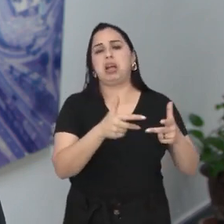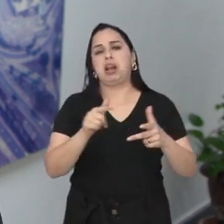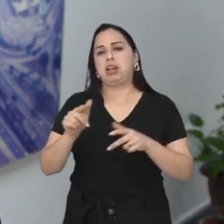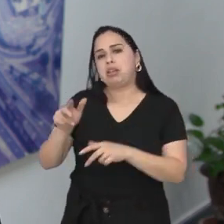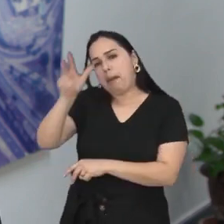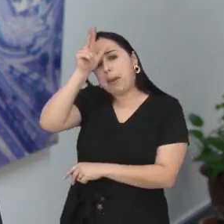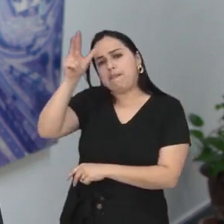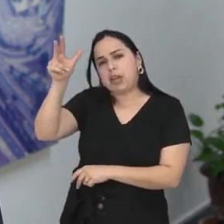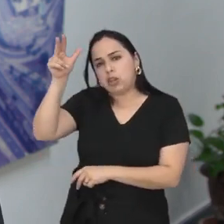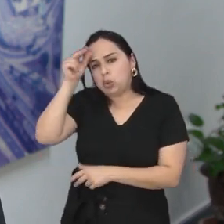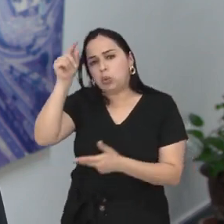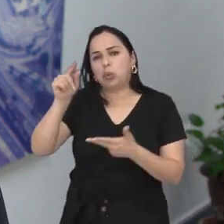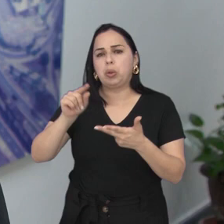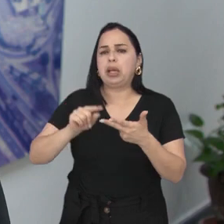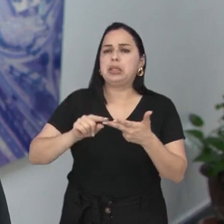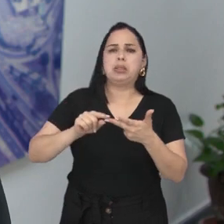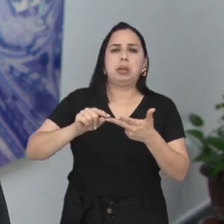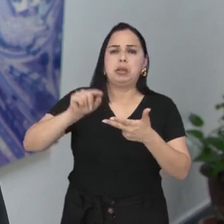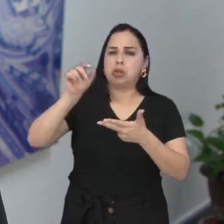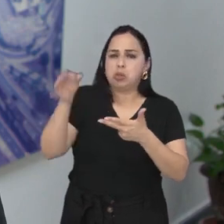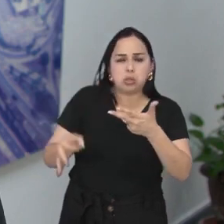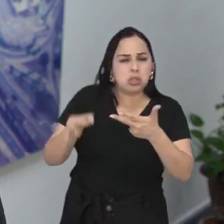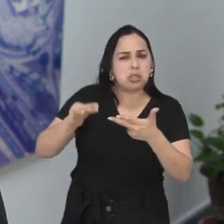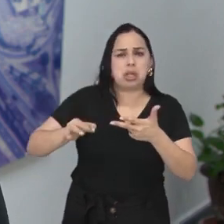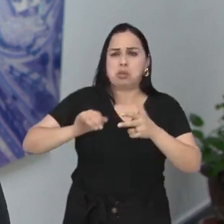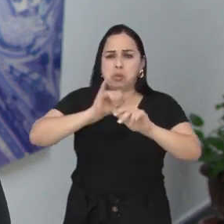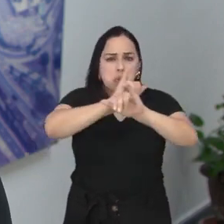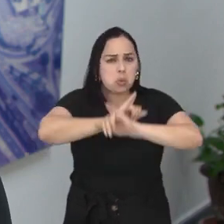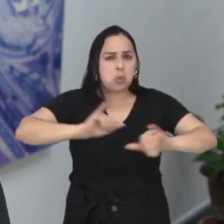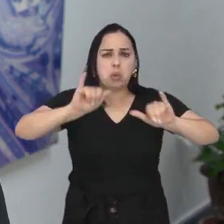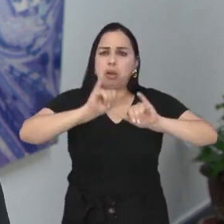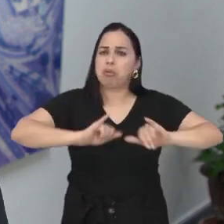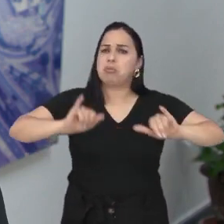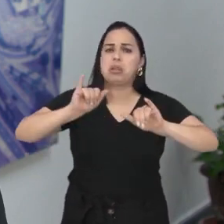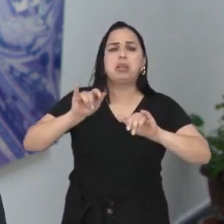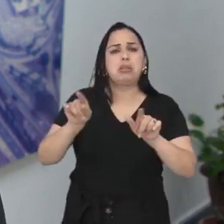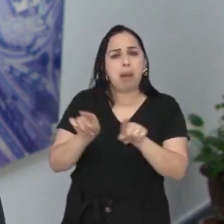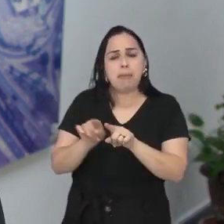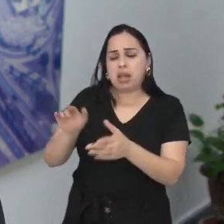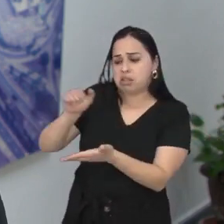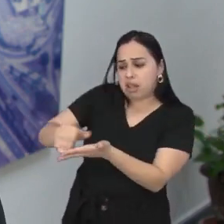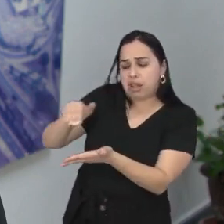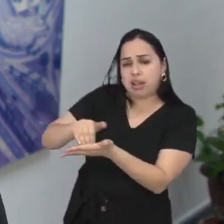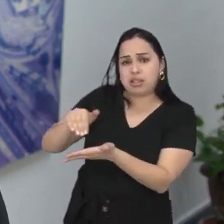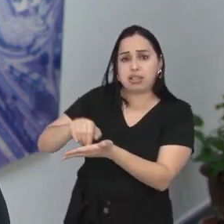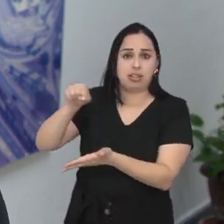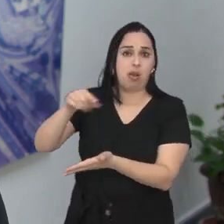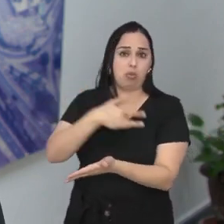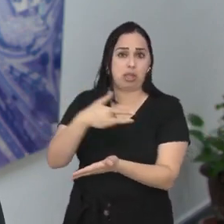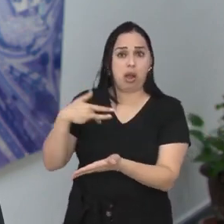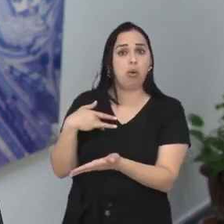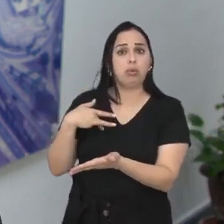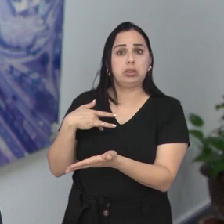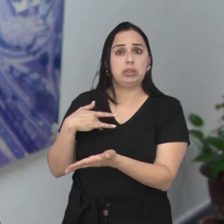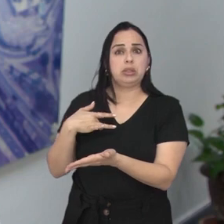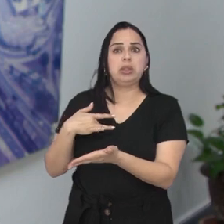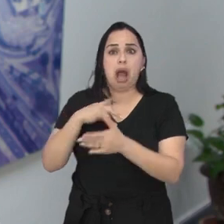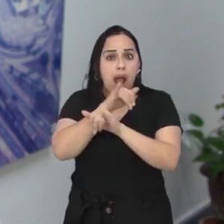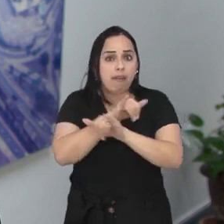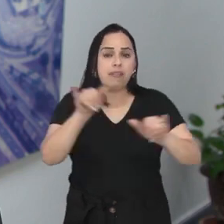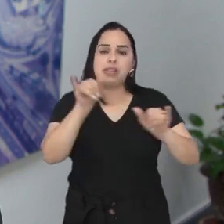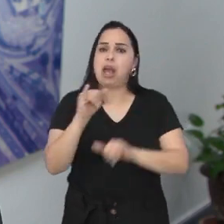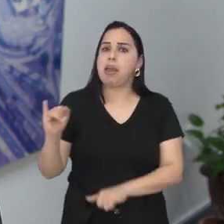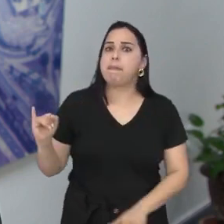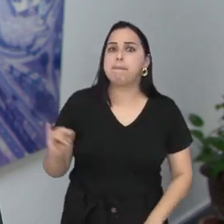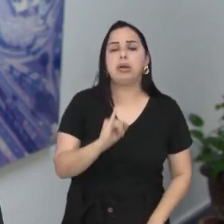do poder legislativo, do poder judiciário, do poder executivo, através das secretarias afins, no caso, por exemplo,